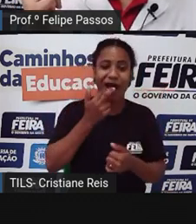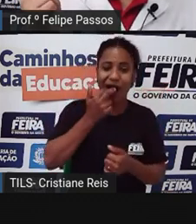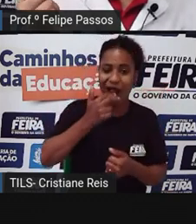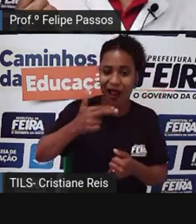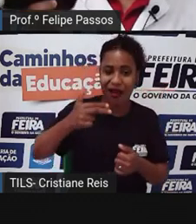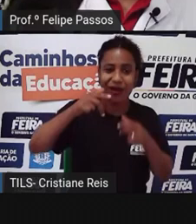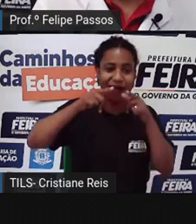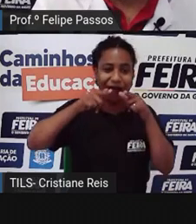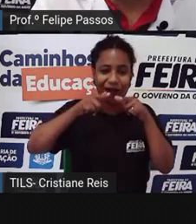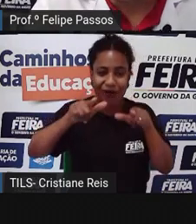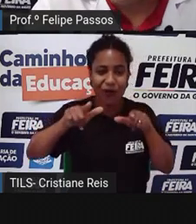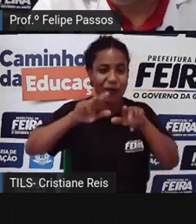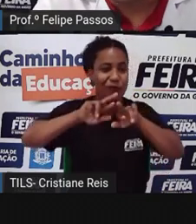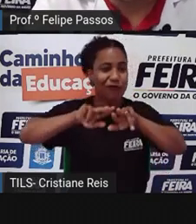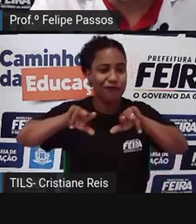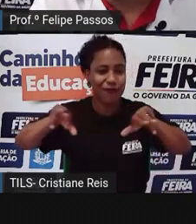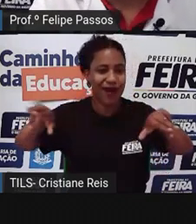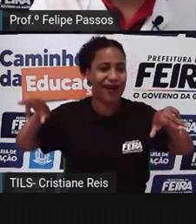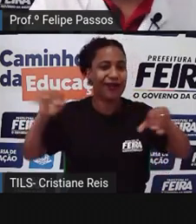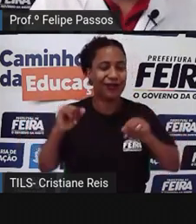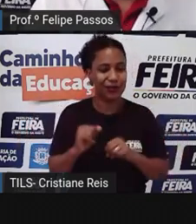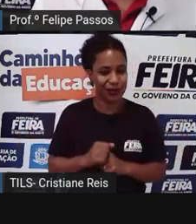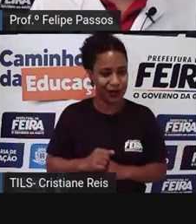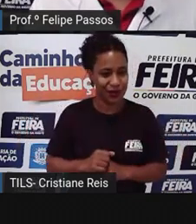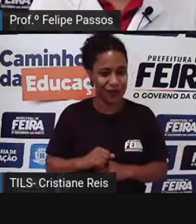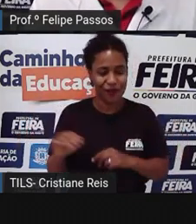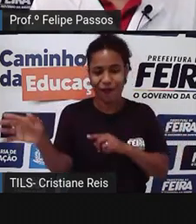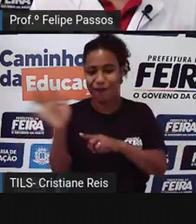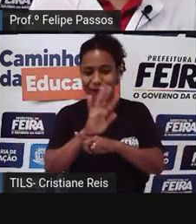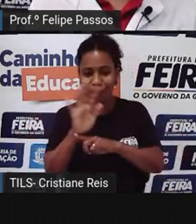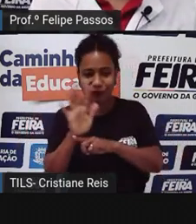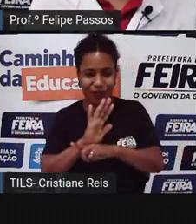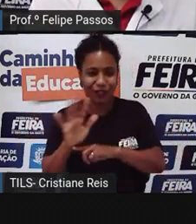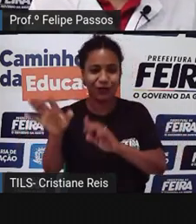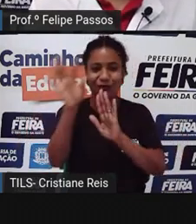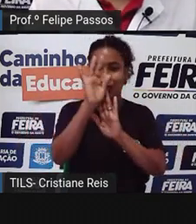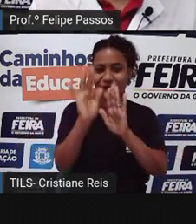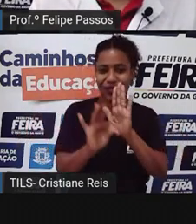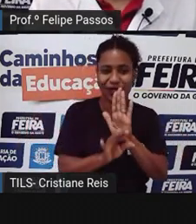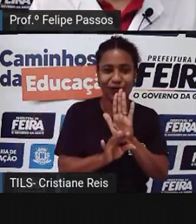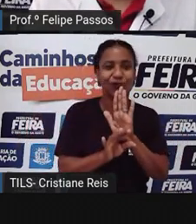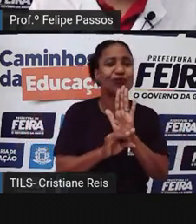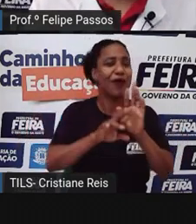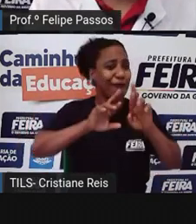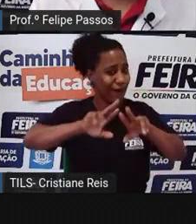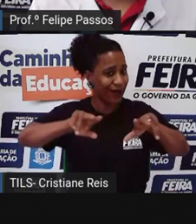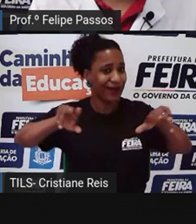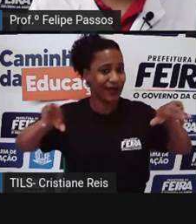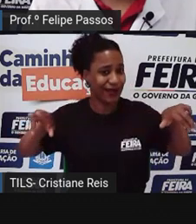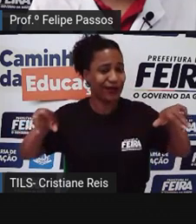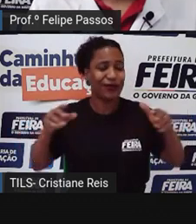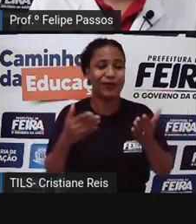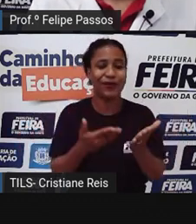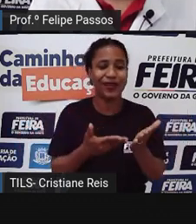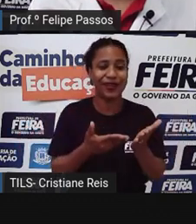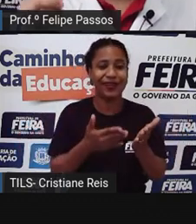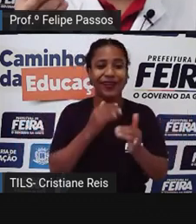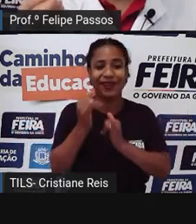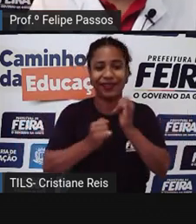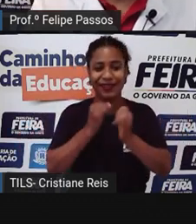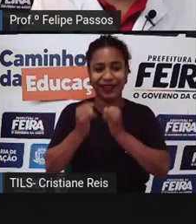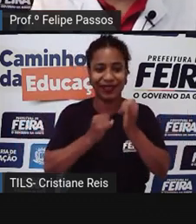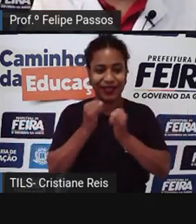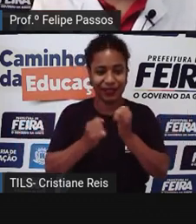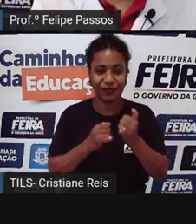conteúdo digital, vídeos, textos, do mundo todo num lugar só, graças à internet. Os